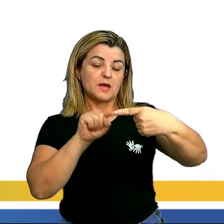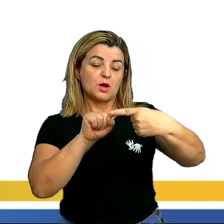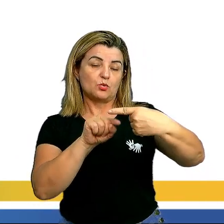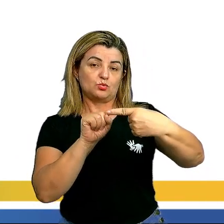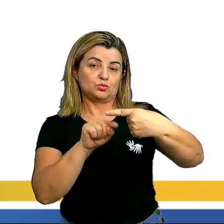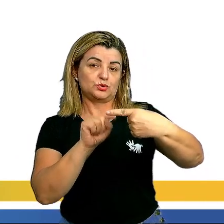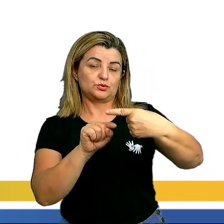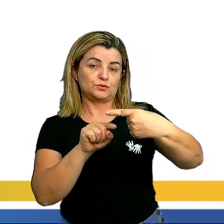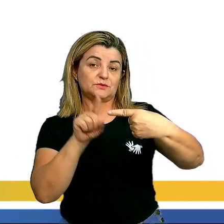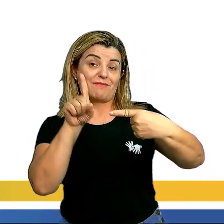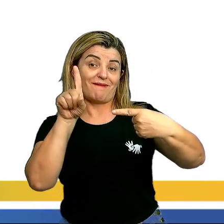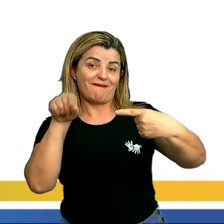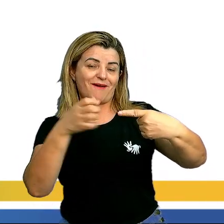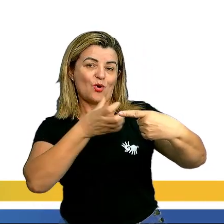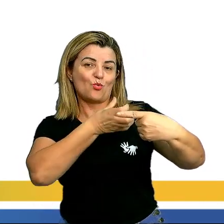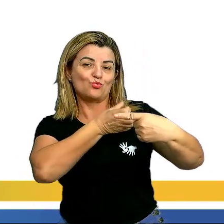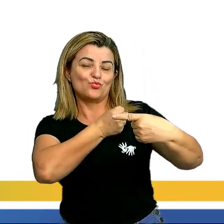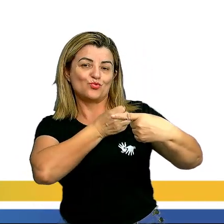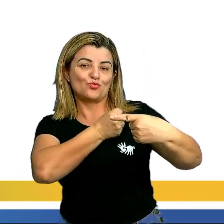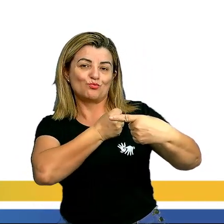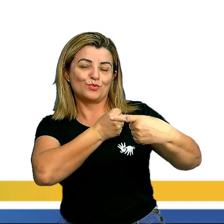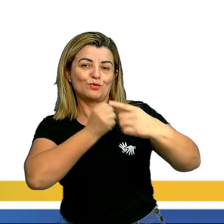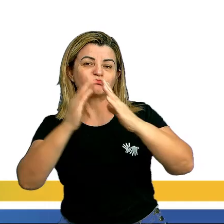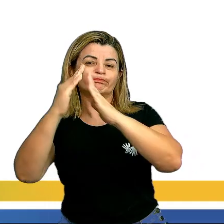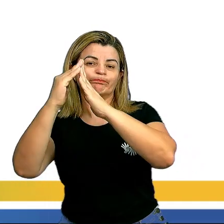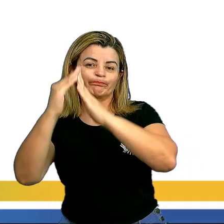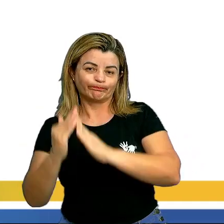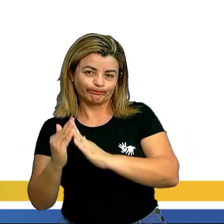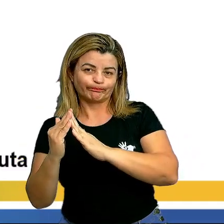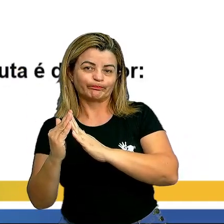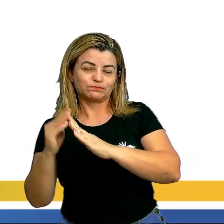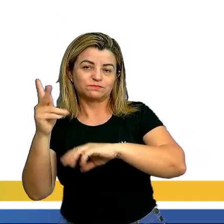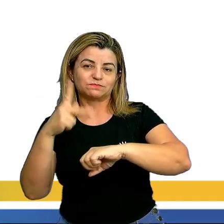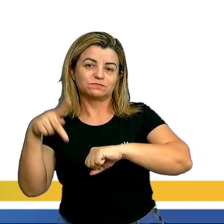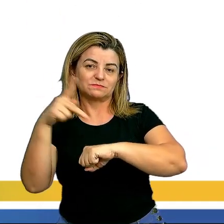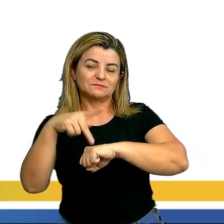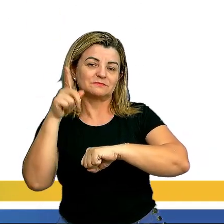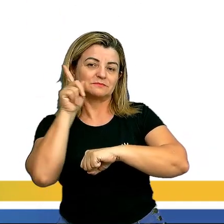X é o número de habitante dos Estados Unidos.